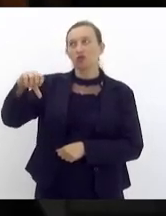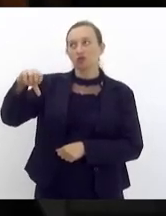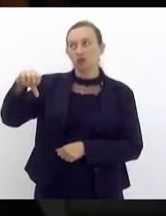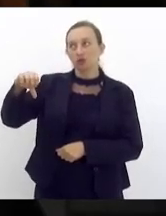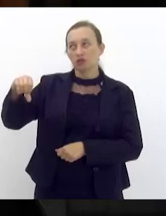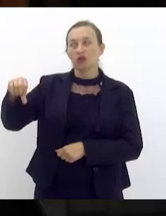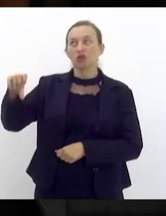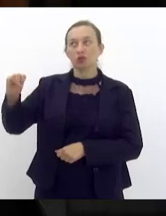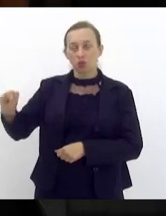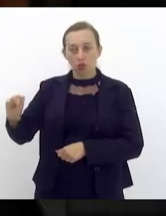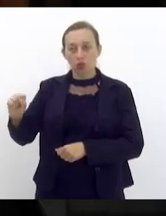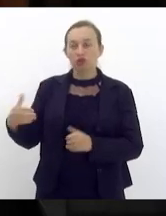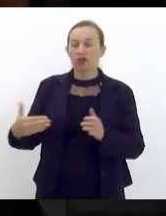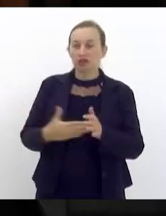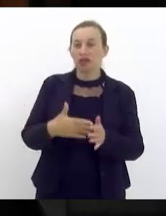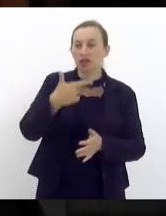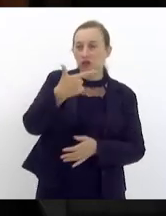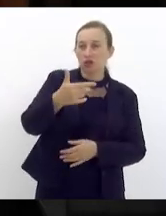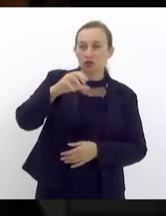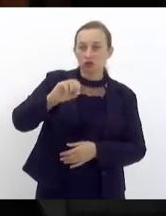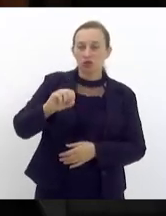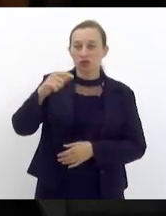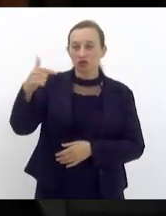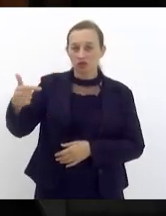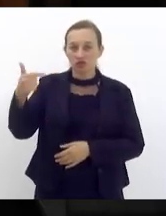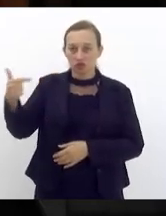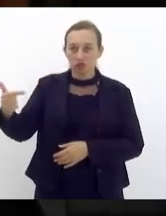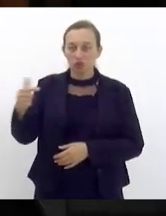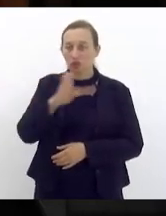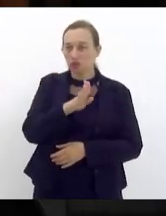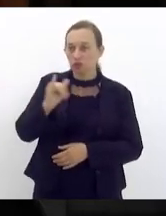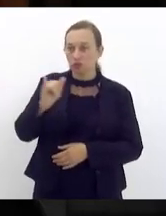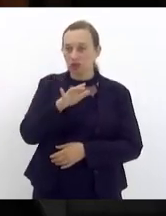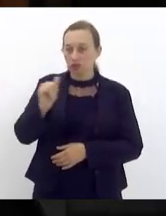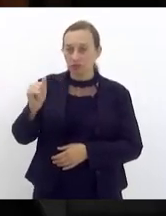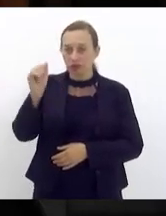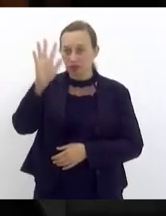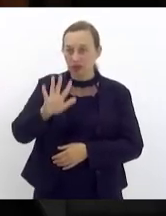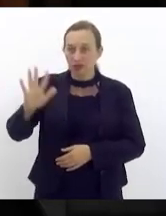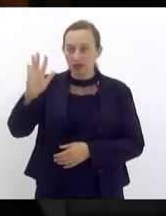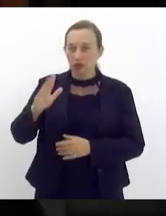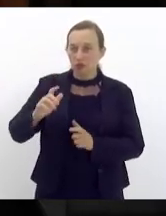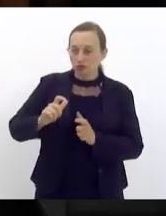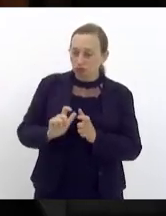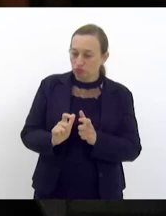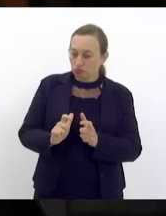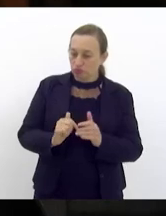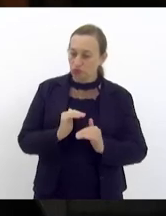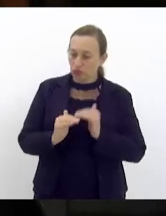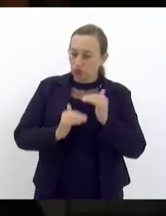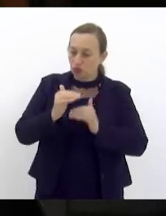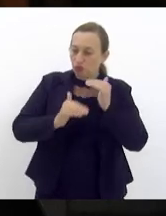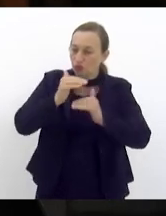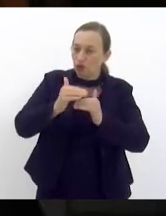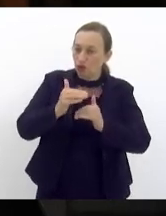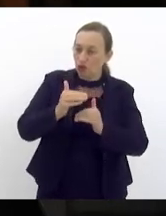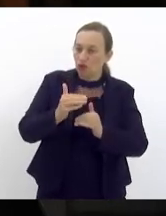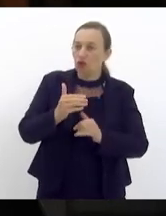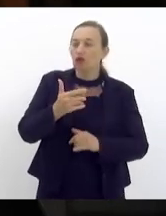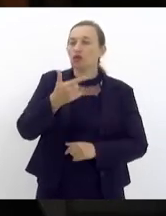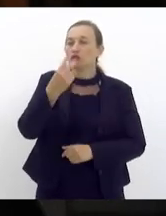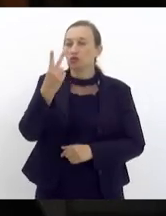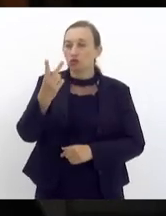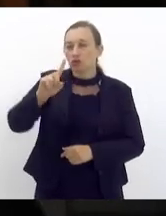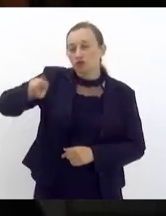a 2022 o PIB nacional cresceu 2,14